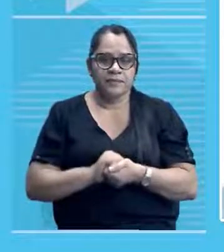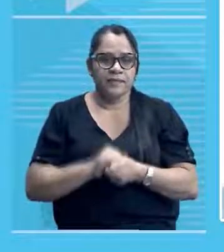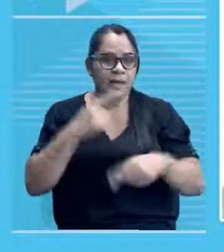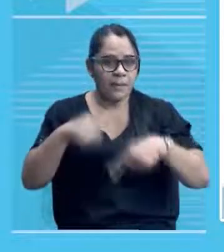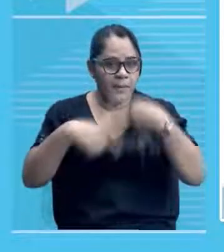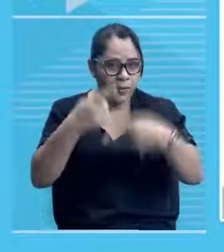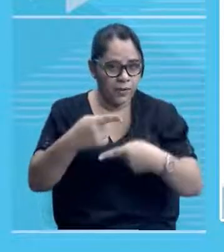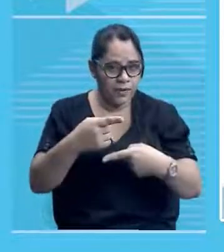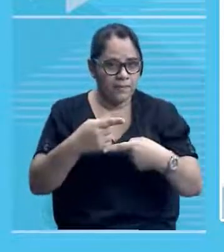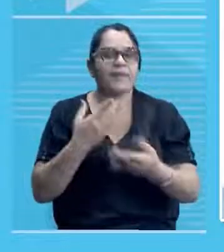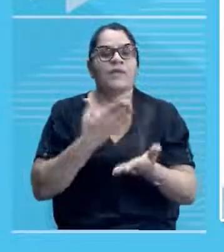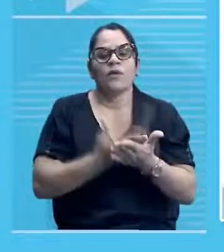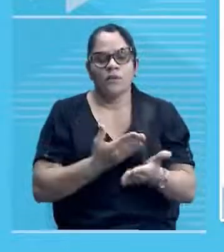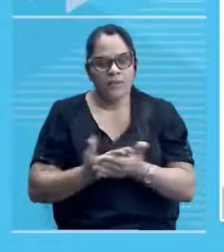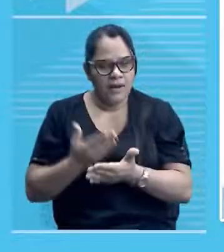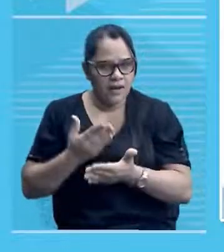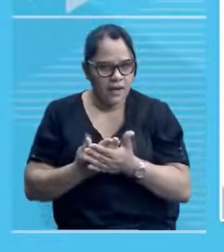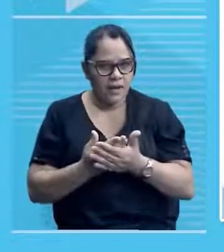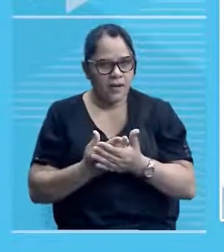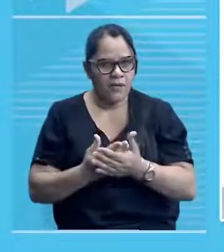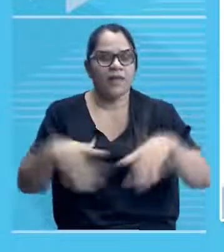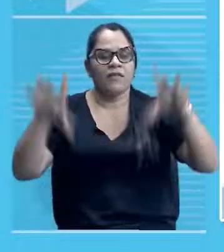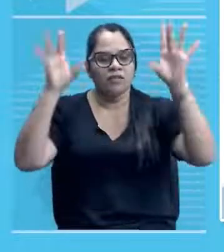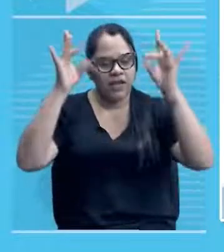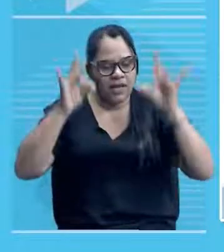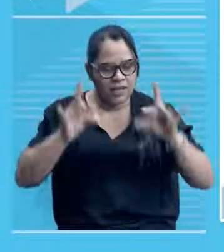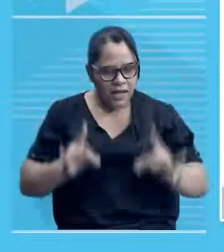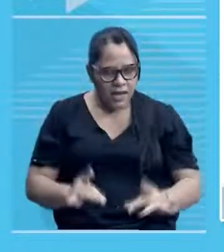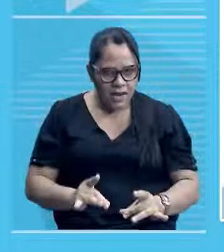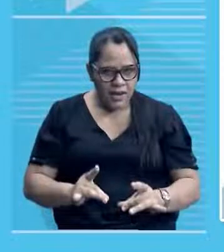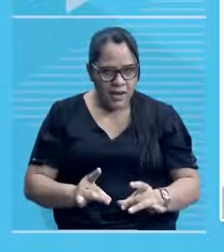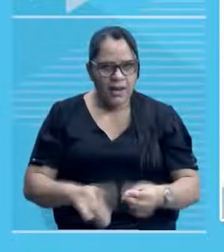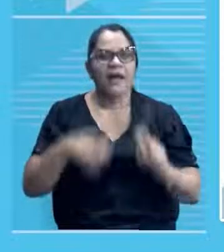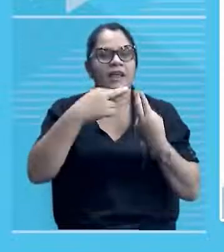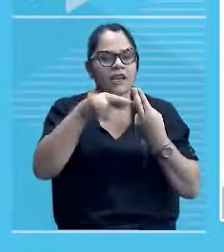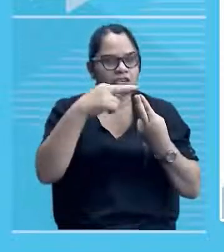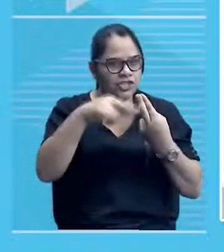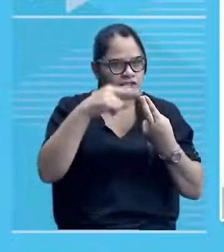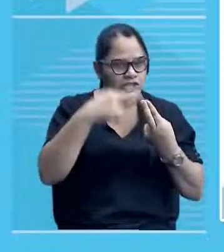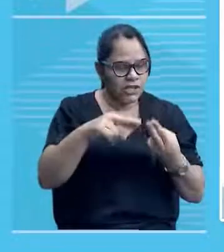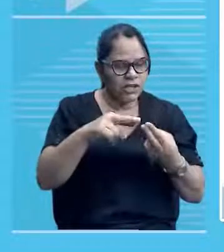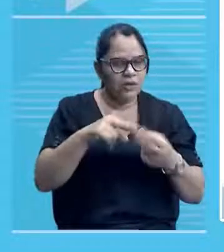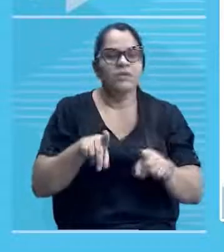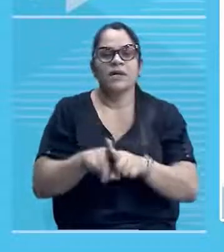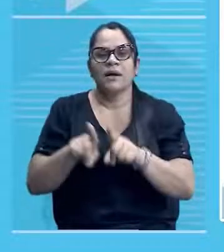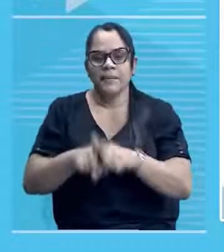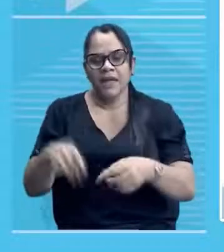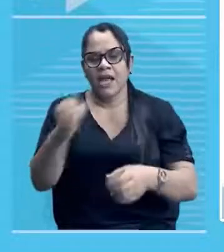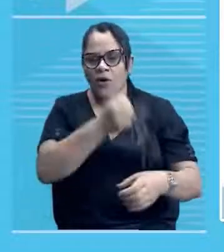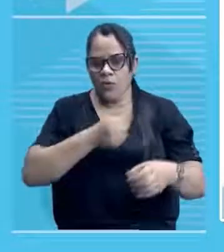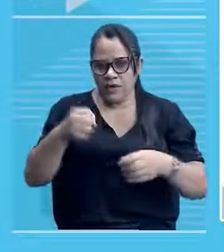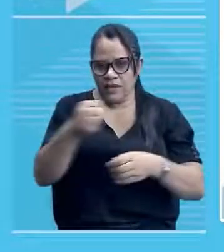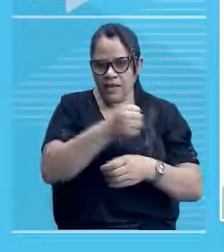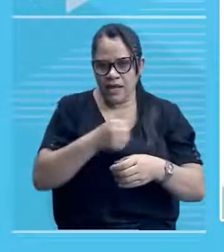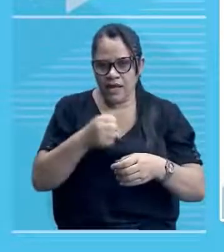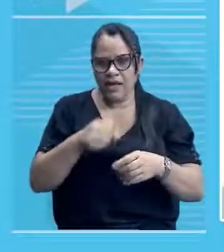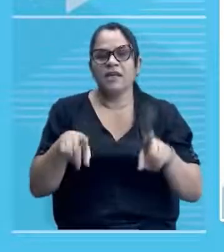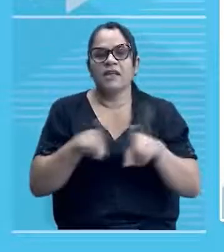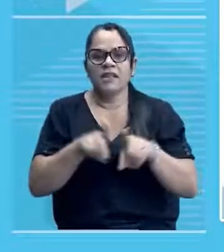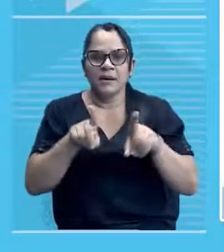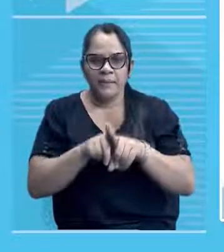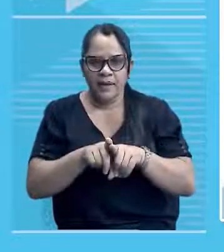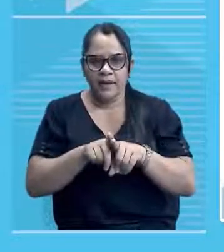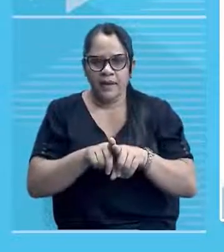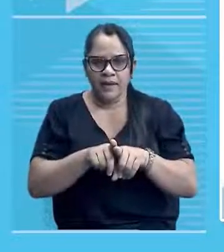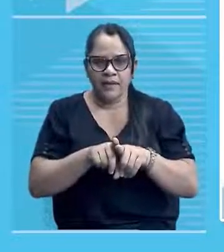conhecer esses detalhes relacionados à parte religiosa, à culinária e à parte das